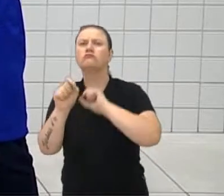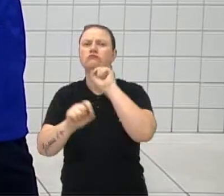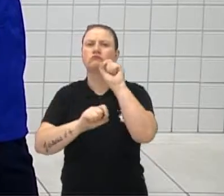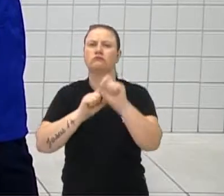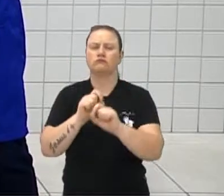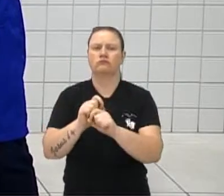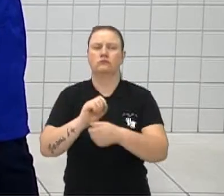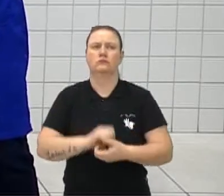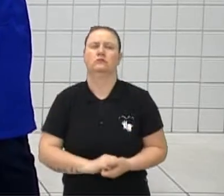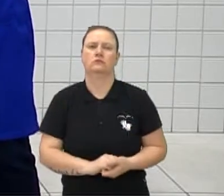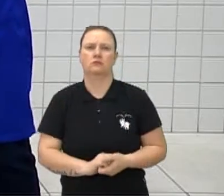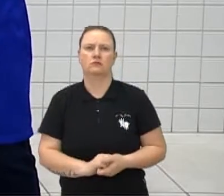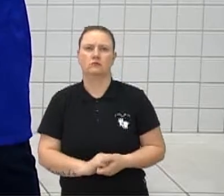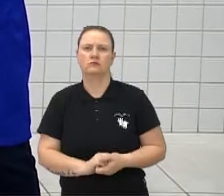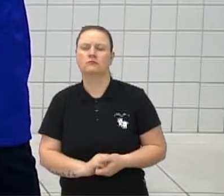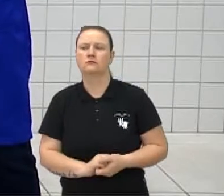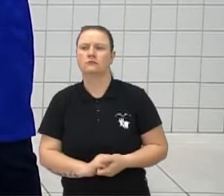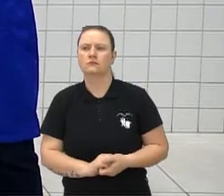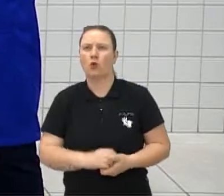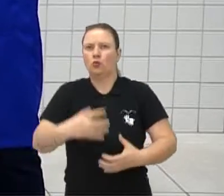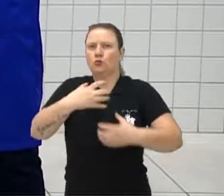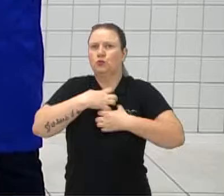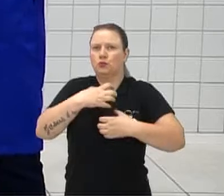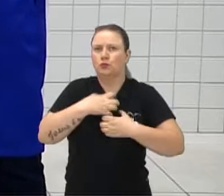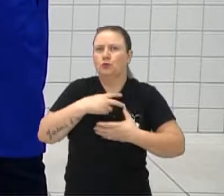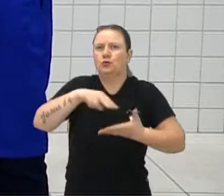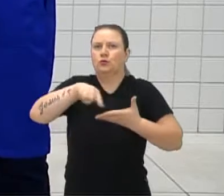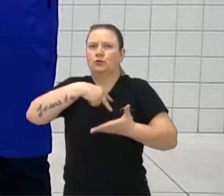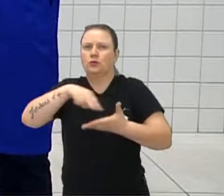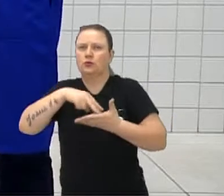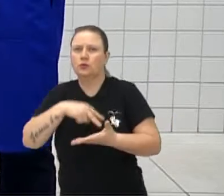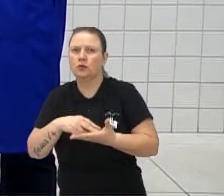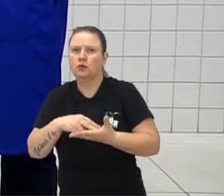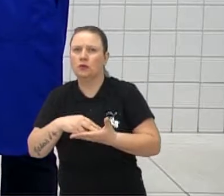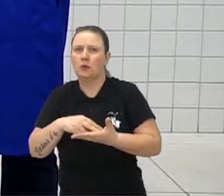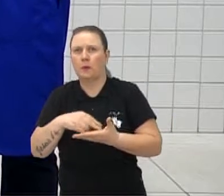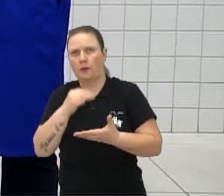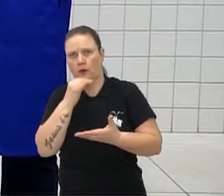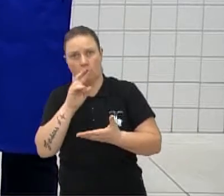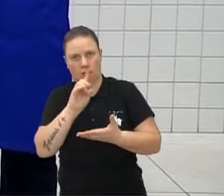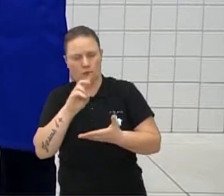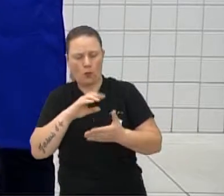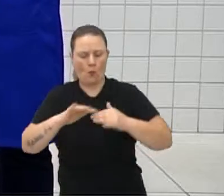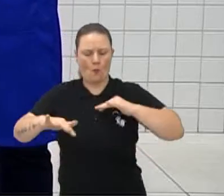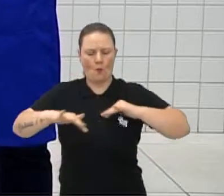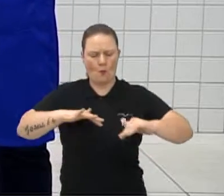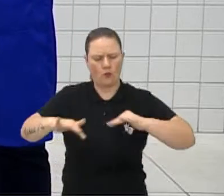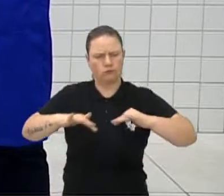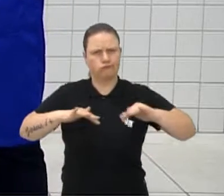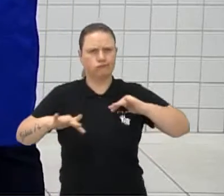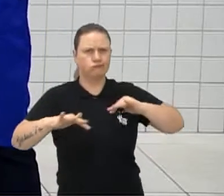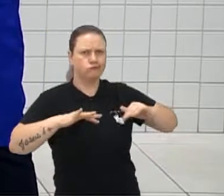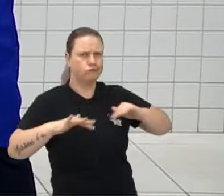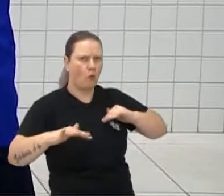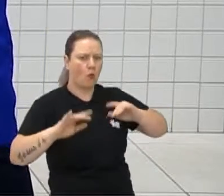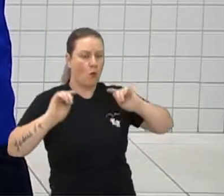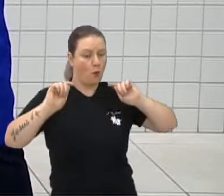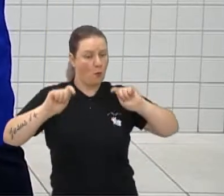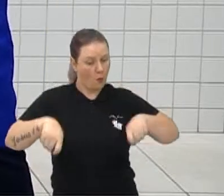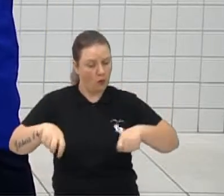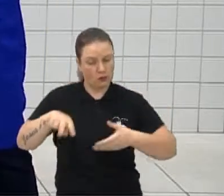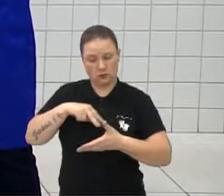uma... um estilo de movimento, né? Que pode ser uma